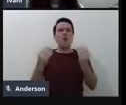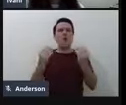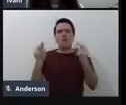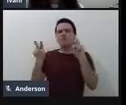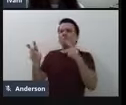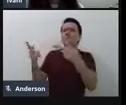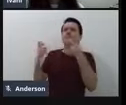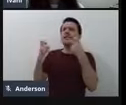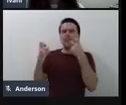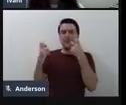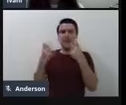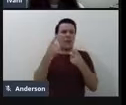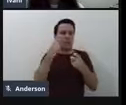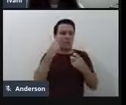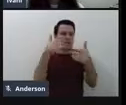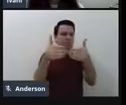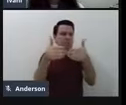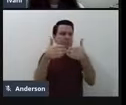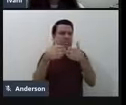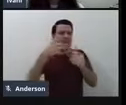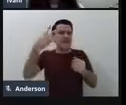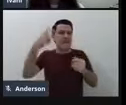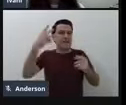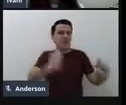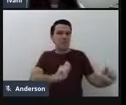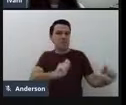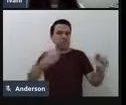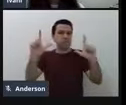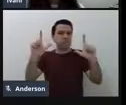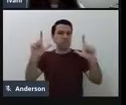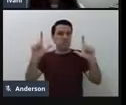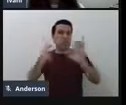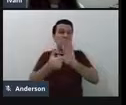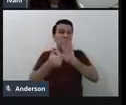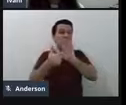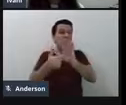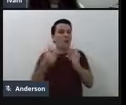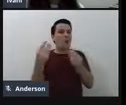terceiro slide, só para a gente mostrar para o pessoal de casa, como é que,